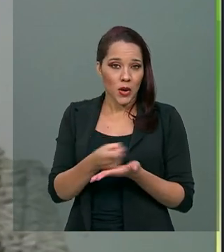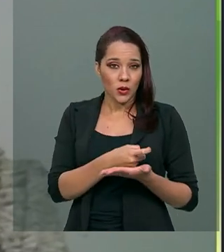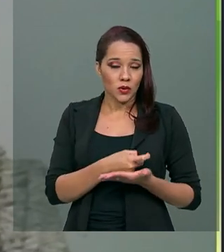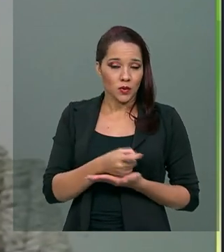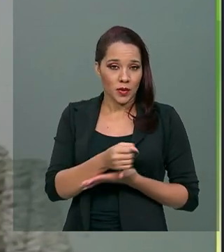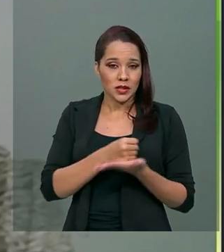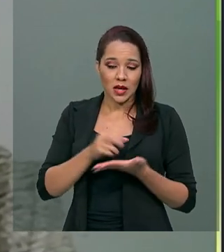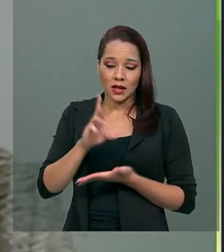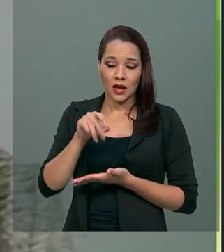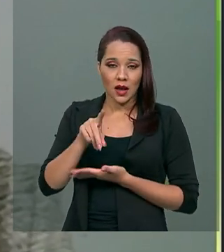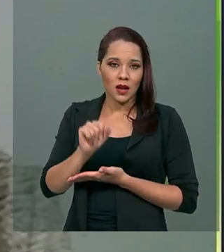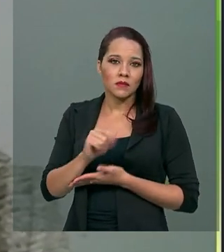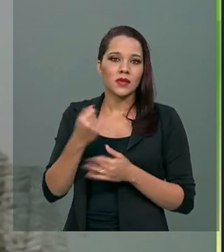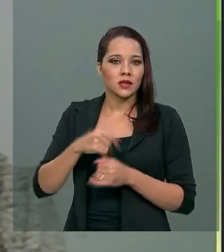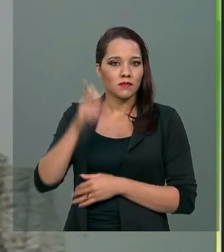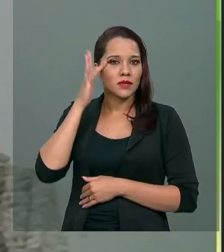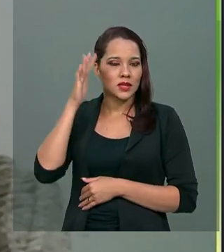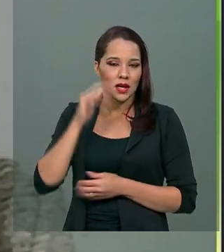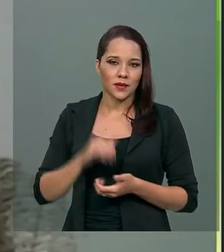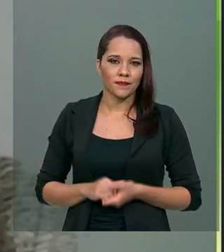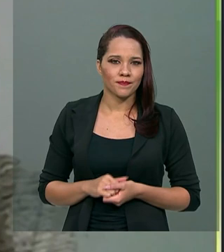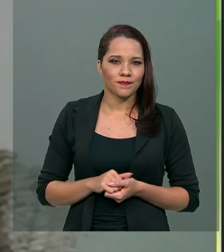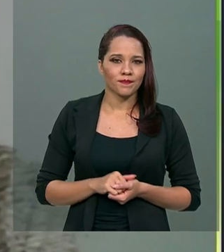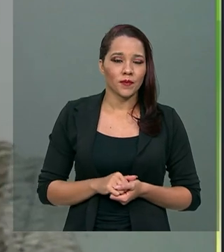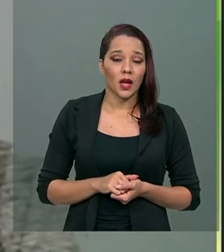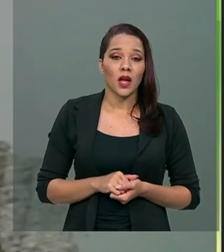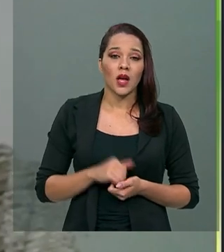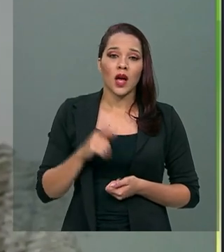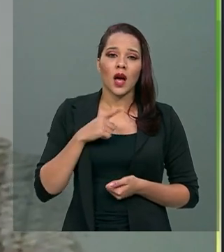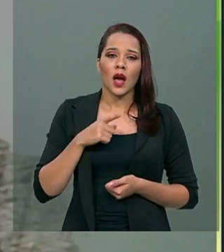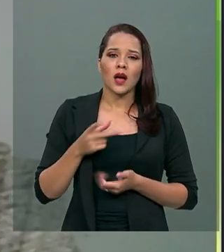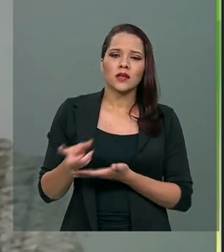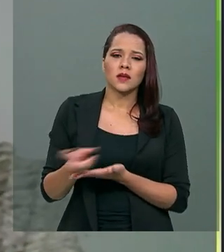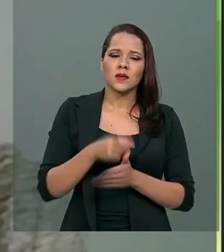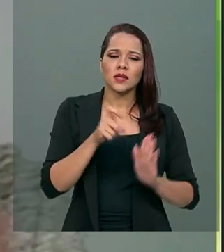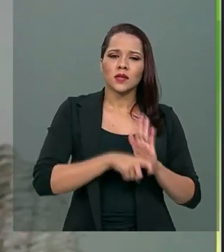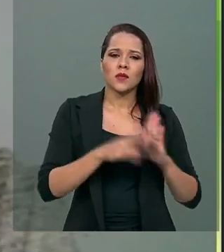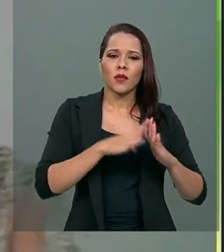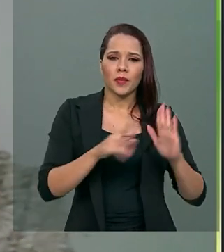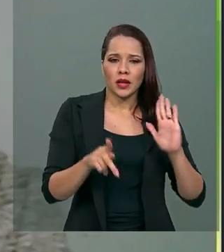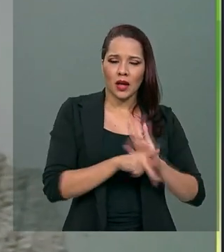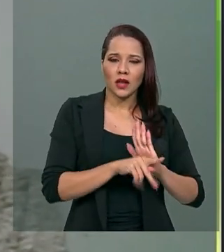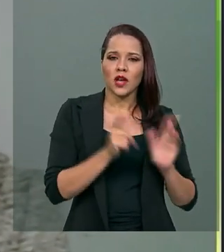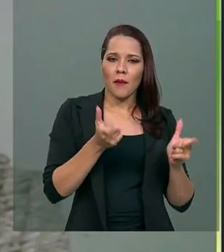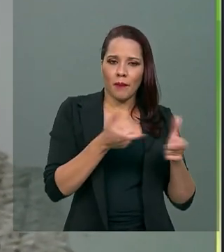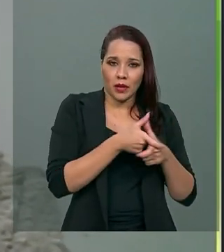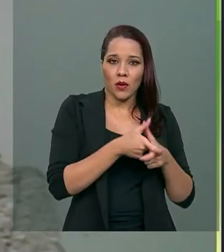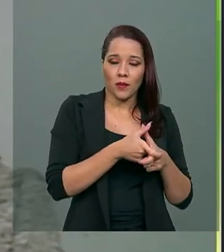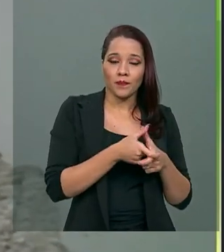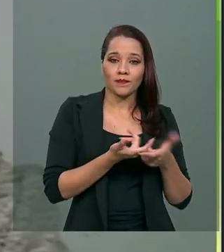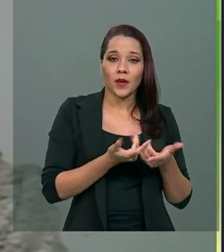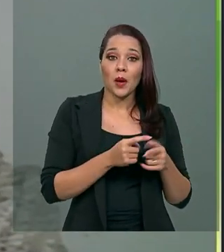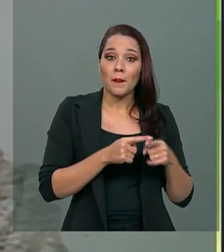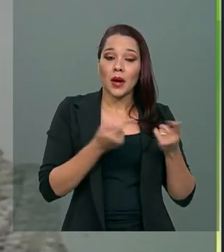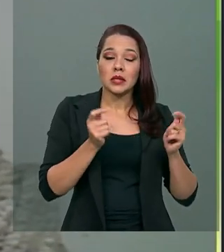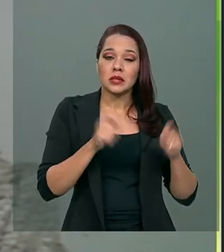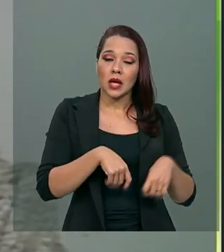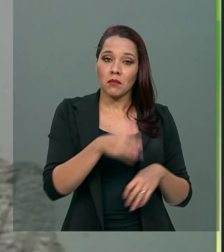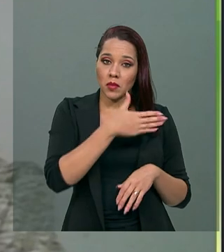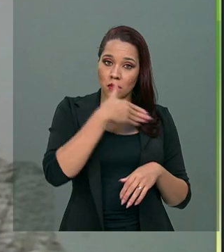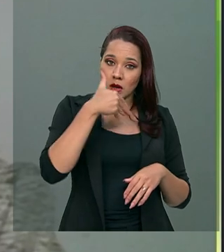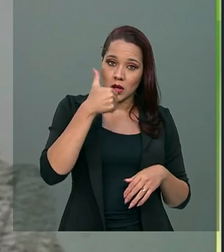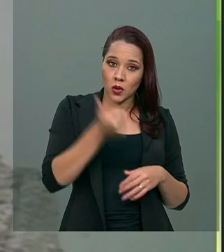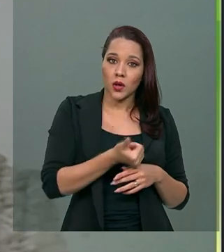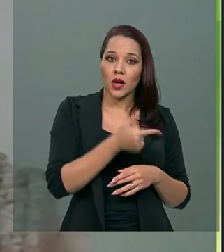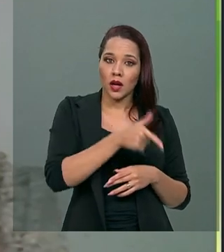A tributação sobre propriedade é uma base tributável que é menor, mas ainda assim há espaço para melhorar a base